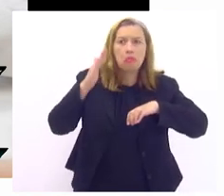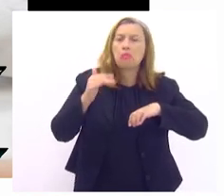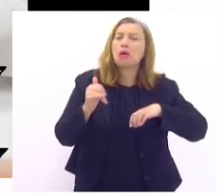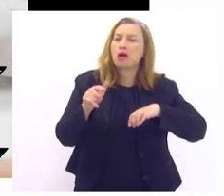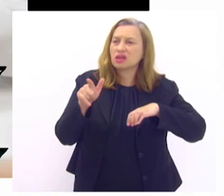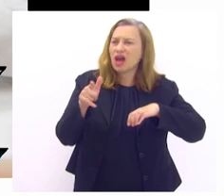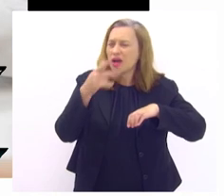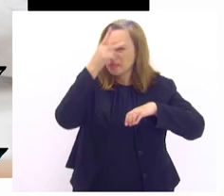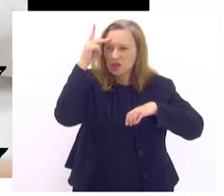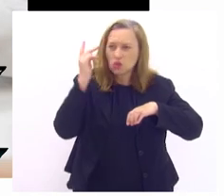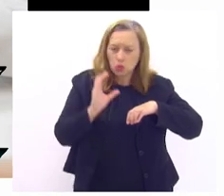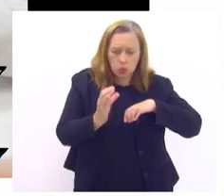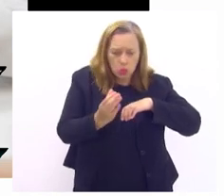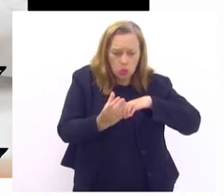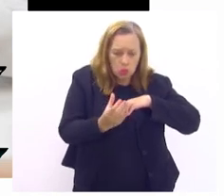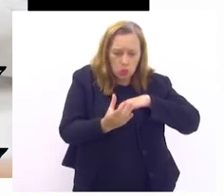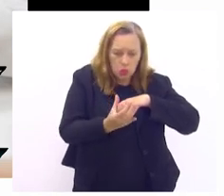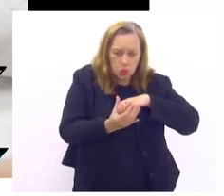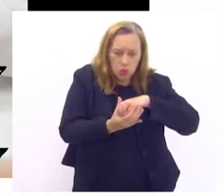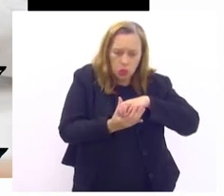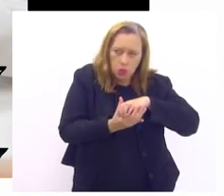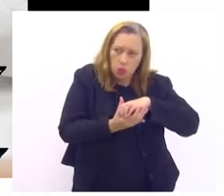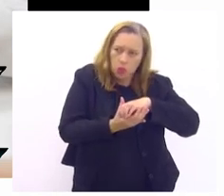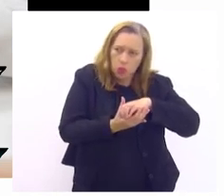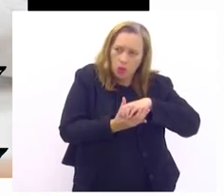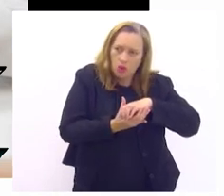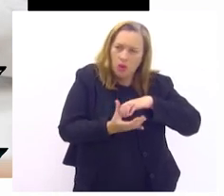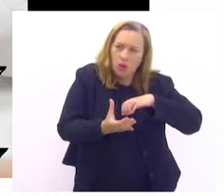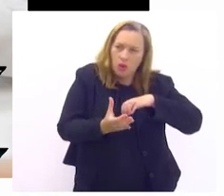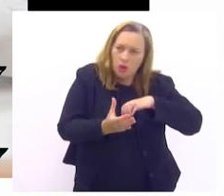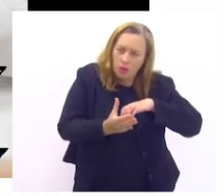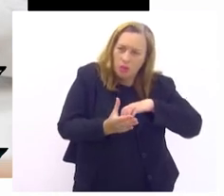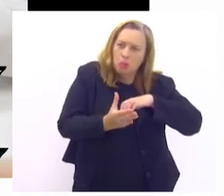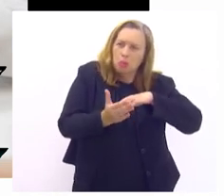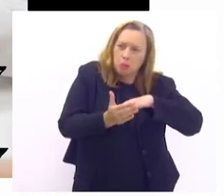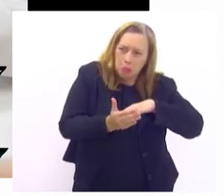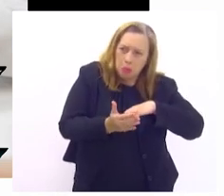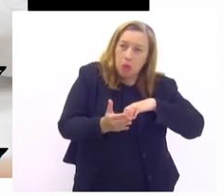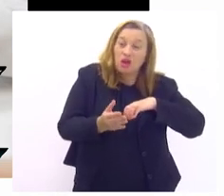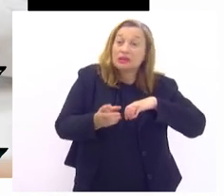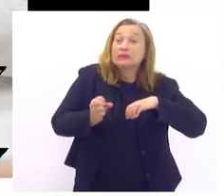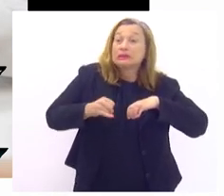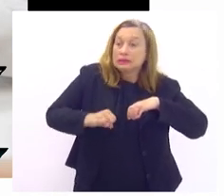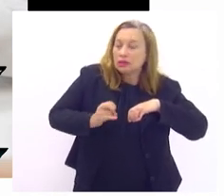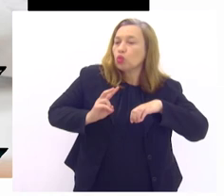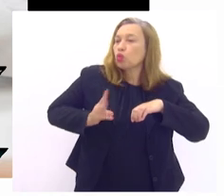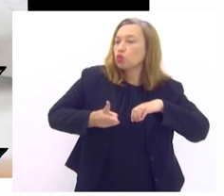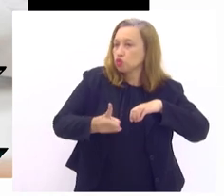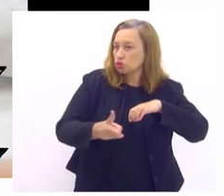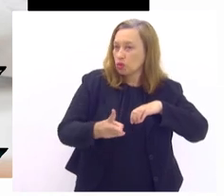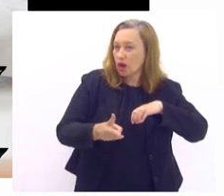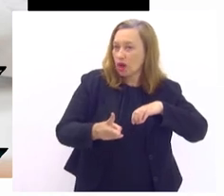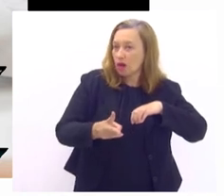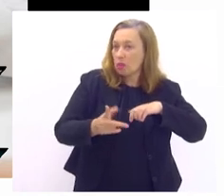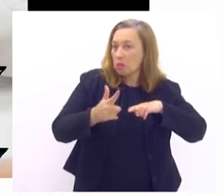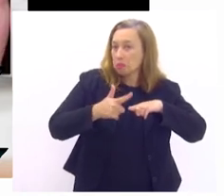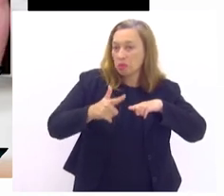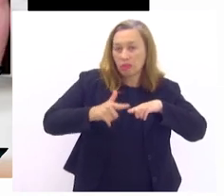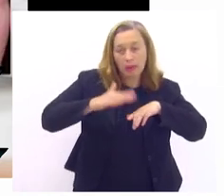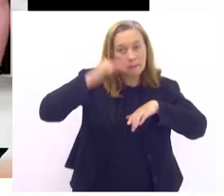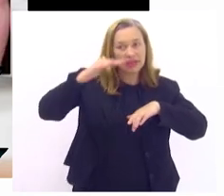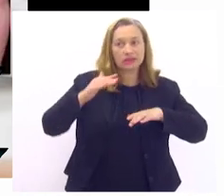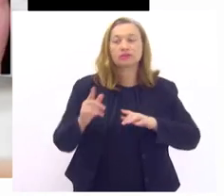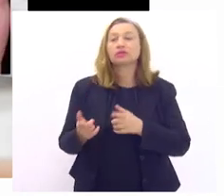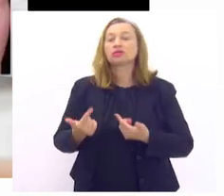pessoa estava dentro de um sapato e ali ficou fazendo pressão ali se continuasse ia ter oceração pode passar